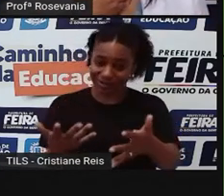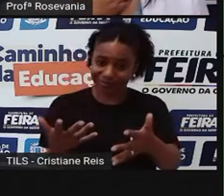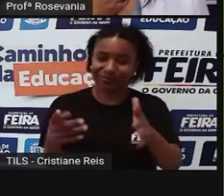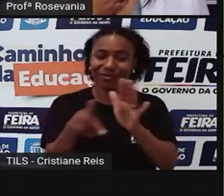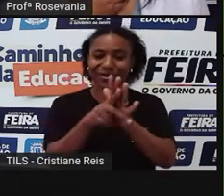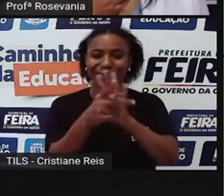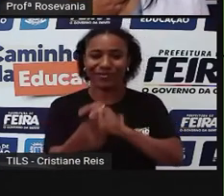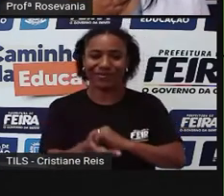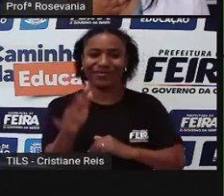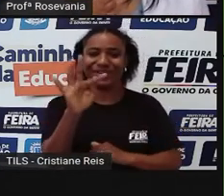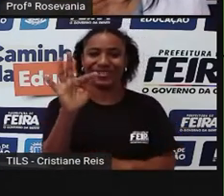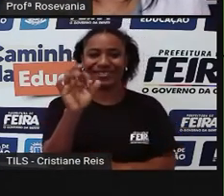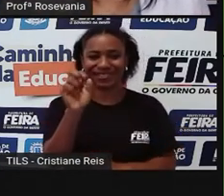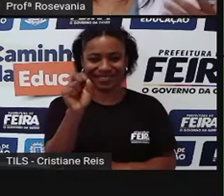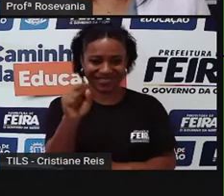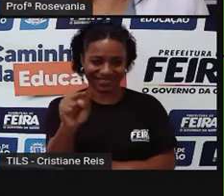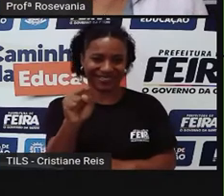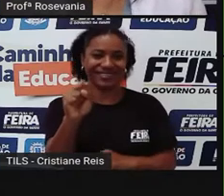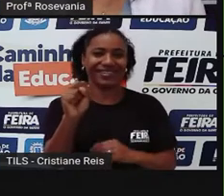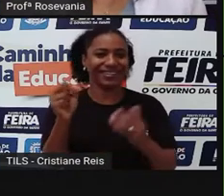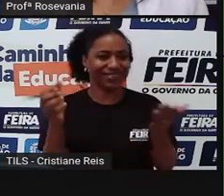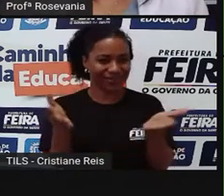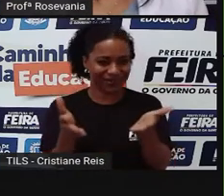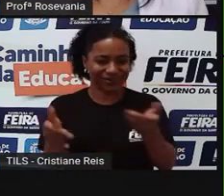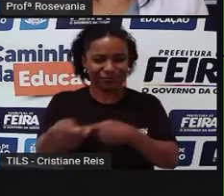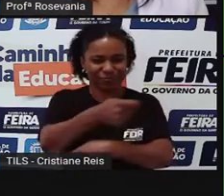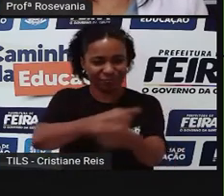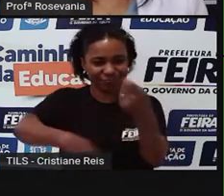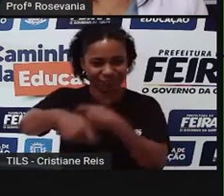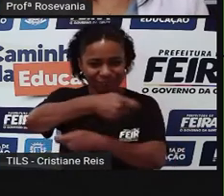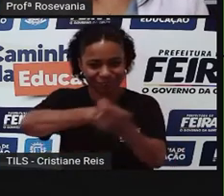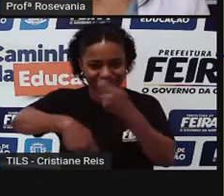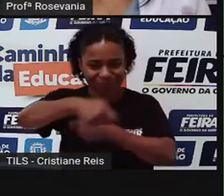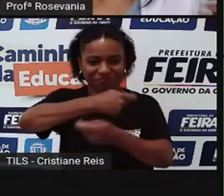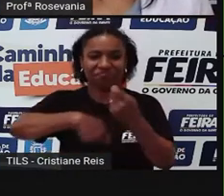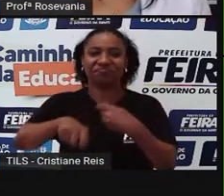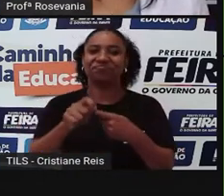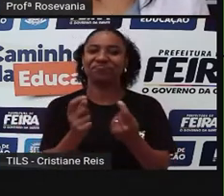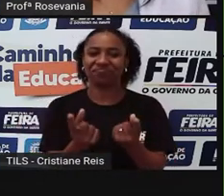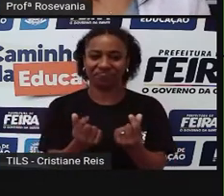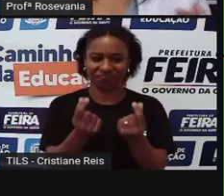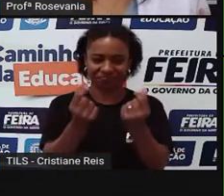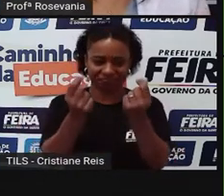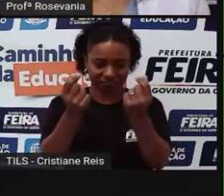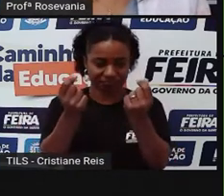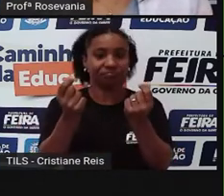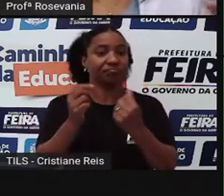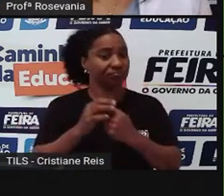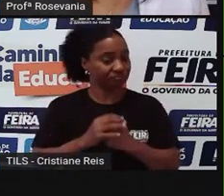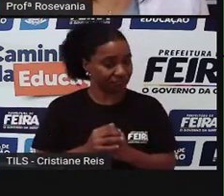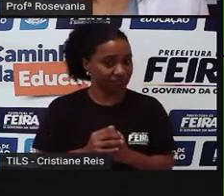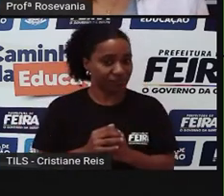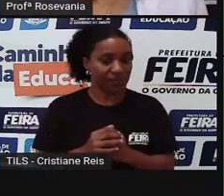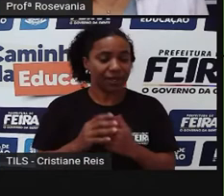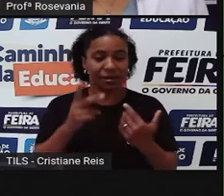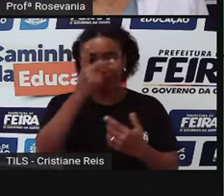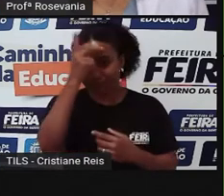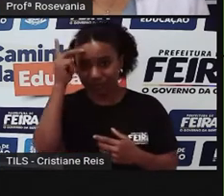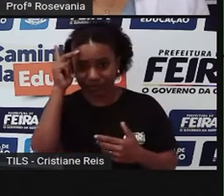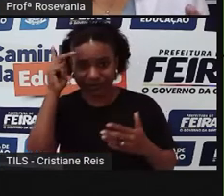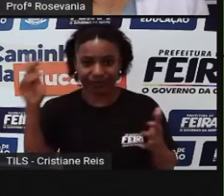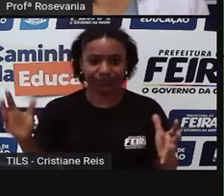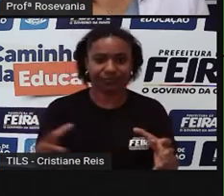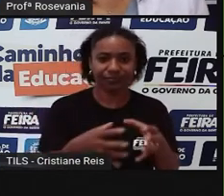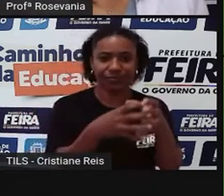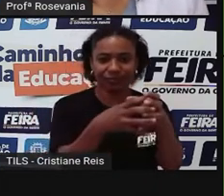município. E sem falar dessas, né, intensas atividades econômicas, que toda vez quando tem pessoas ali reunidas,